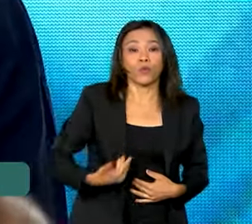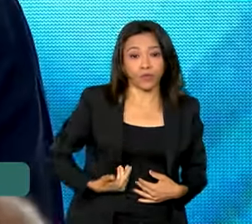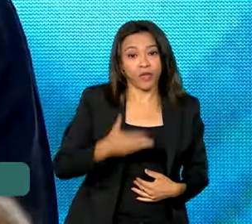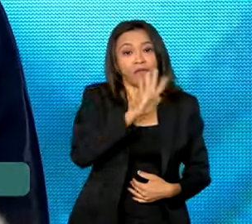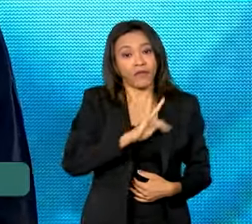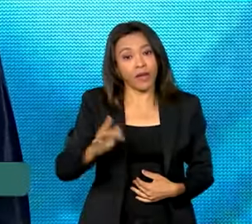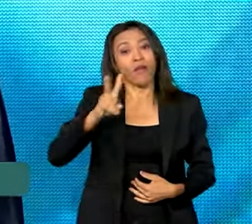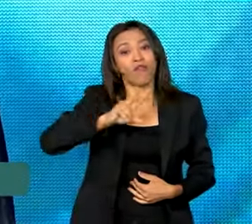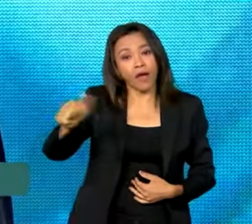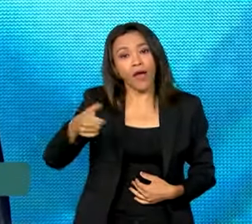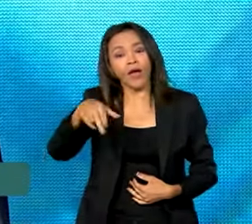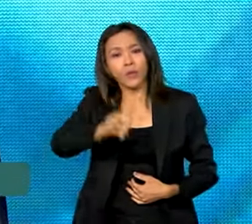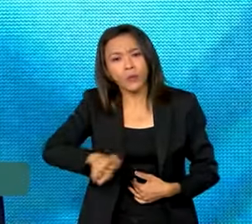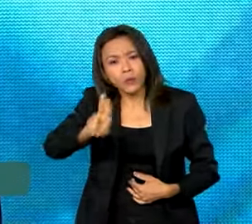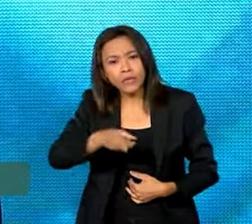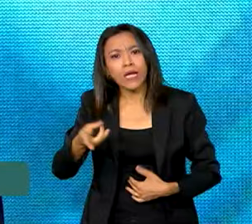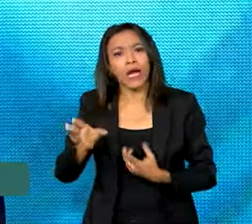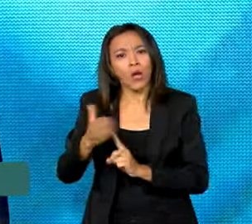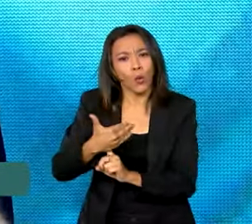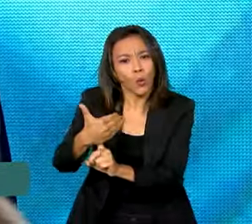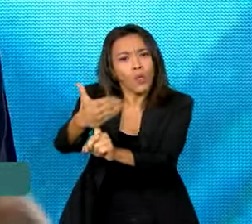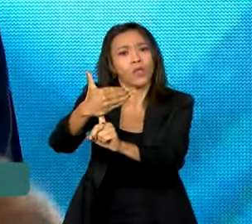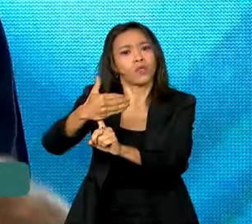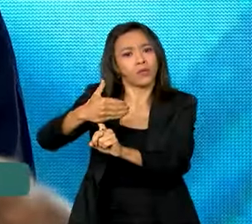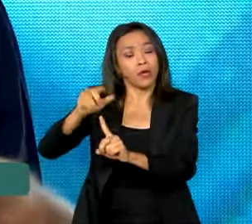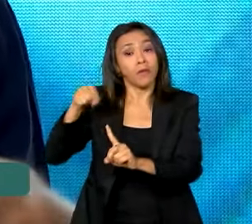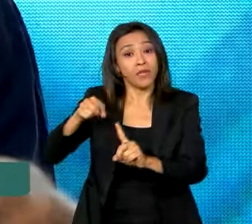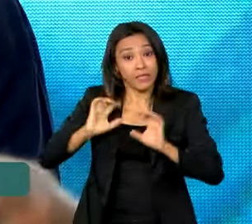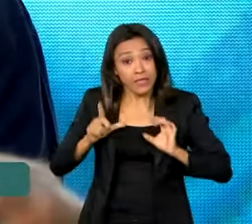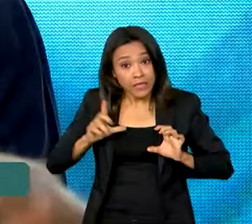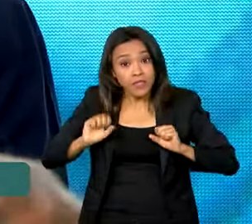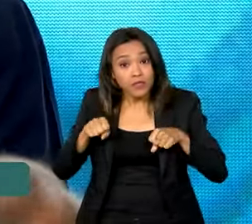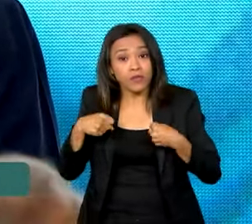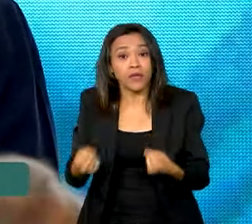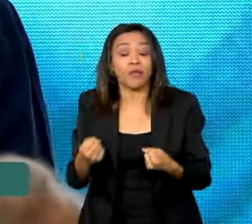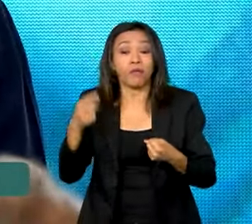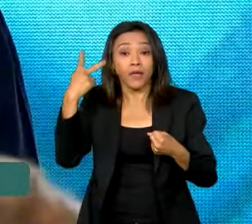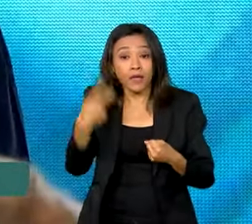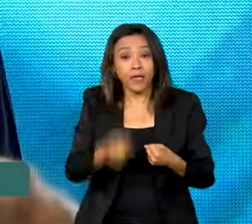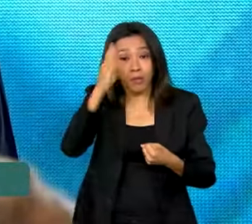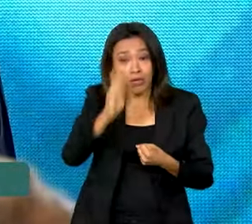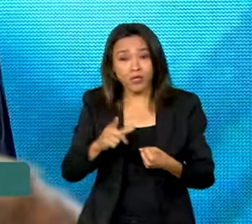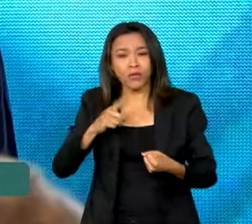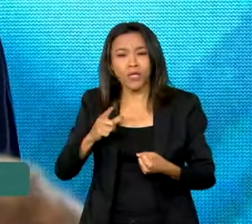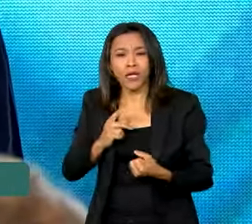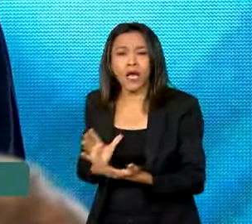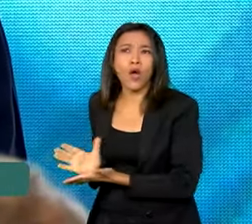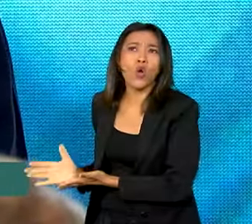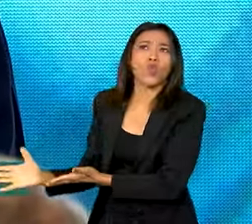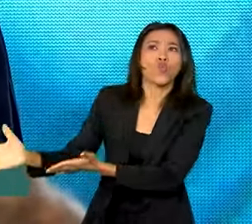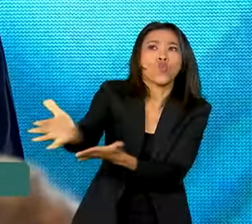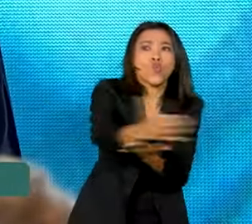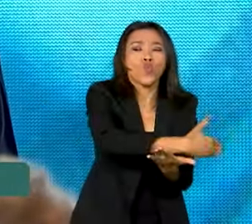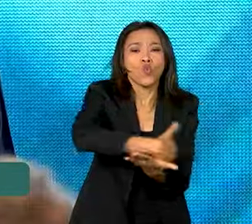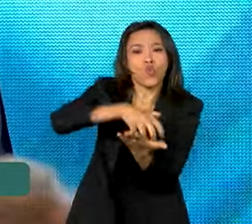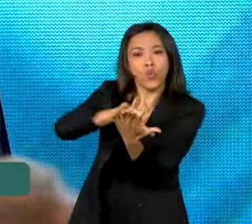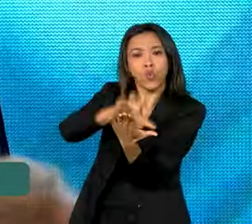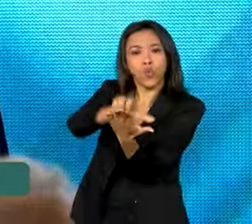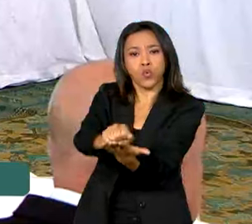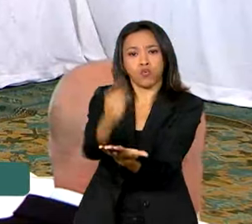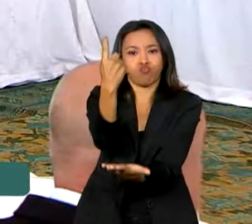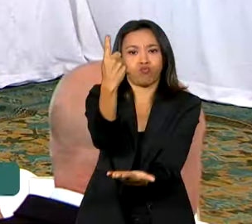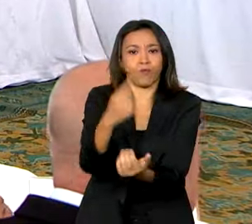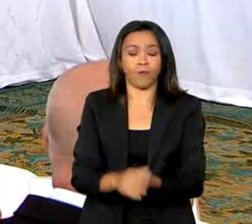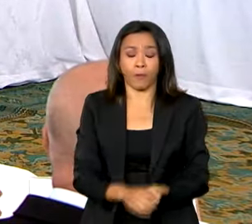ainda mais e que reúne esforços para que o país tenha um banco de dados unificado. O governo detém o banco de dados